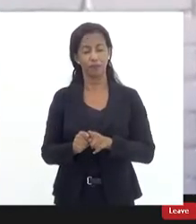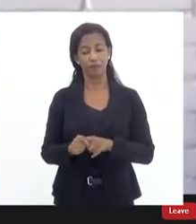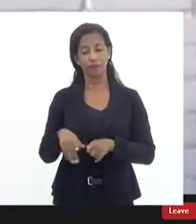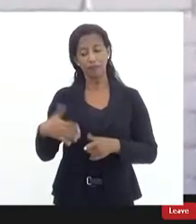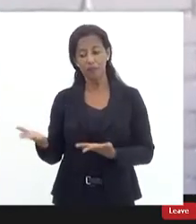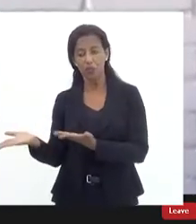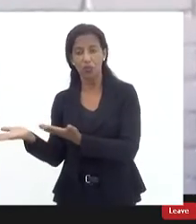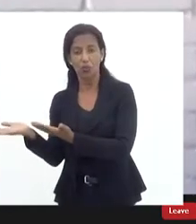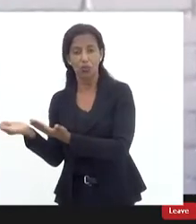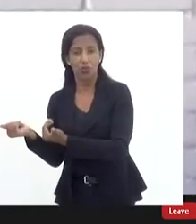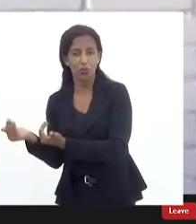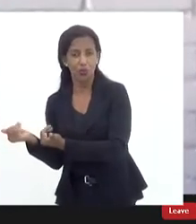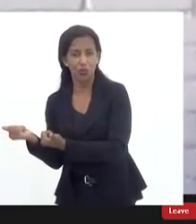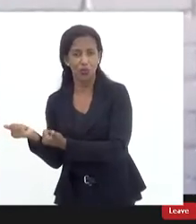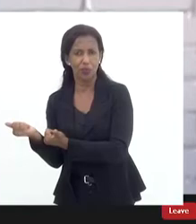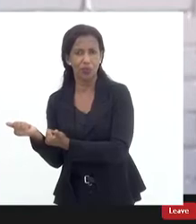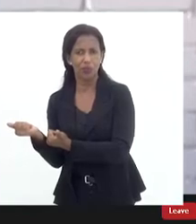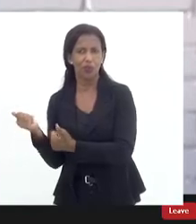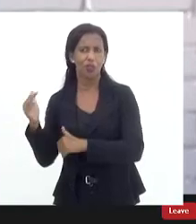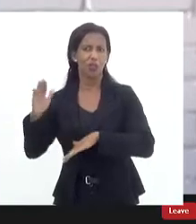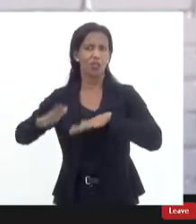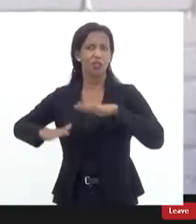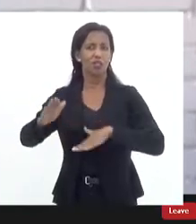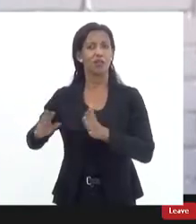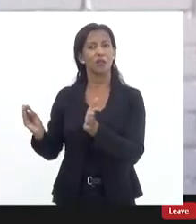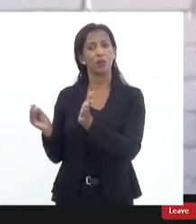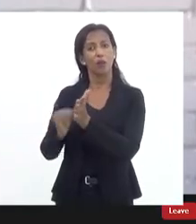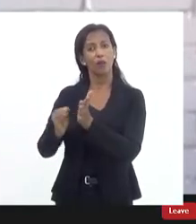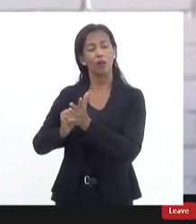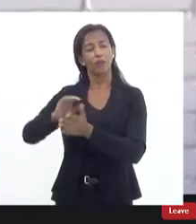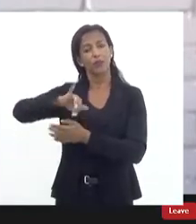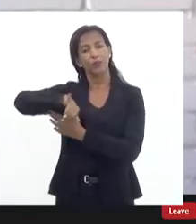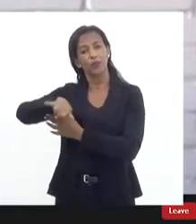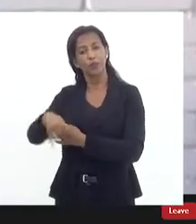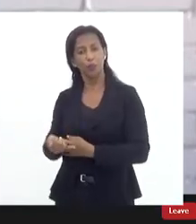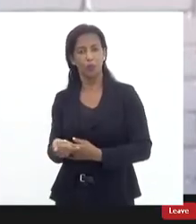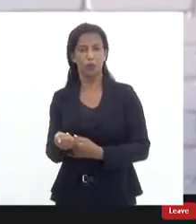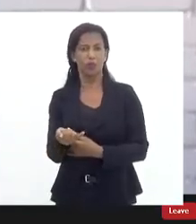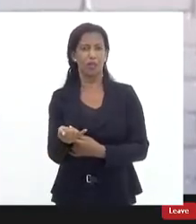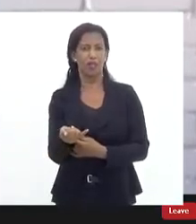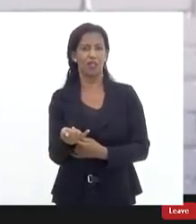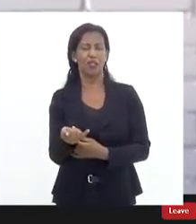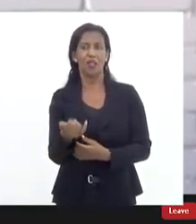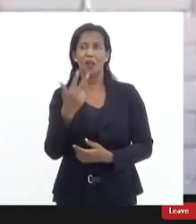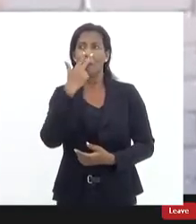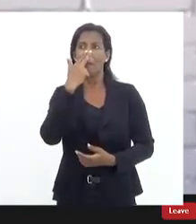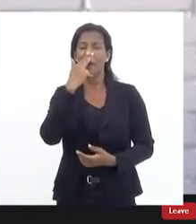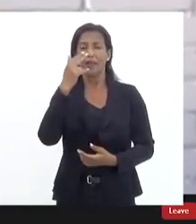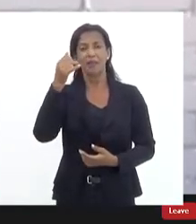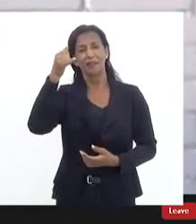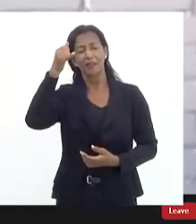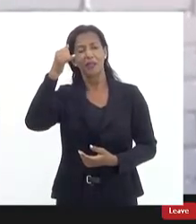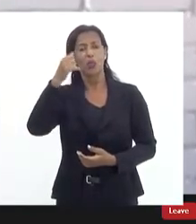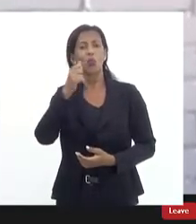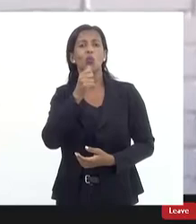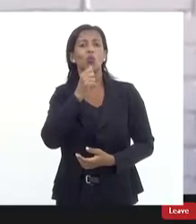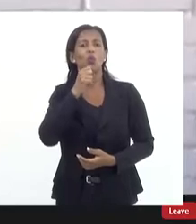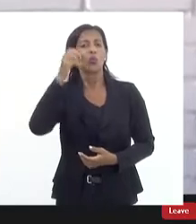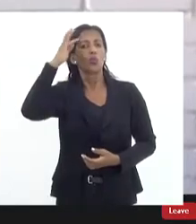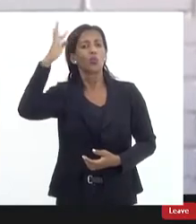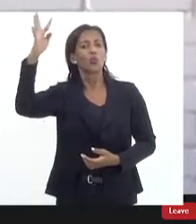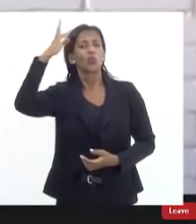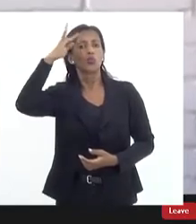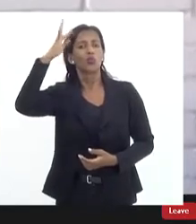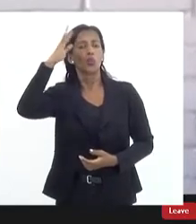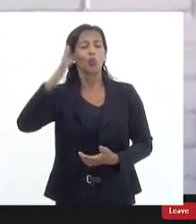juventude que com ausência de oportunidades e sonhos muitas vezes são convocadas e conclamadas